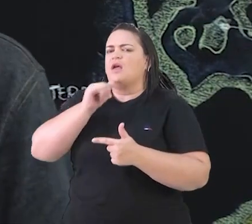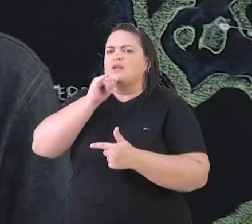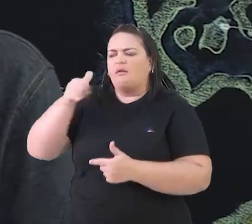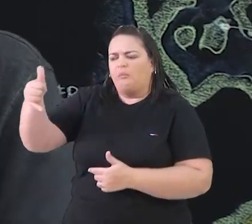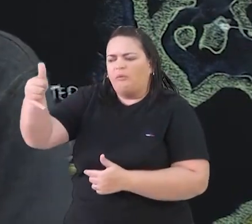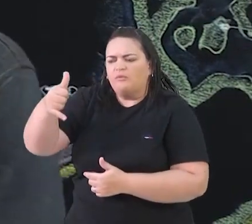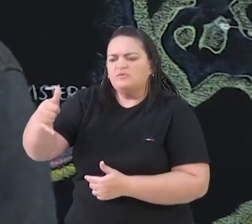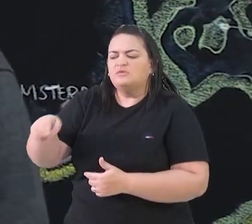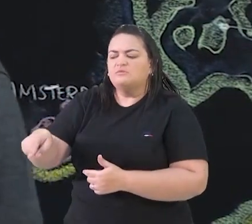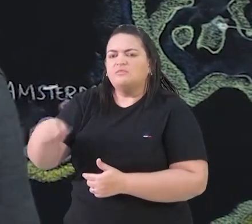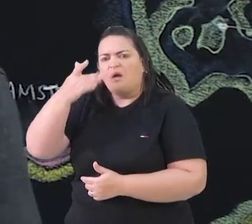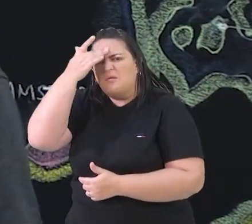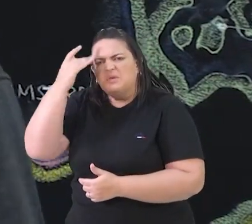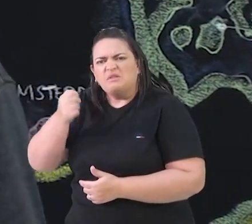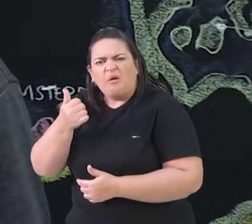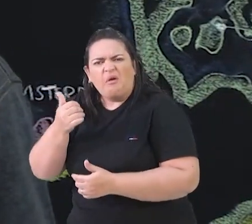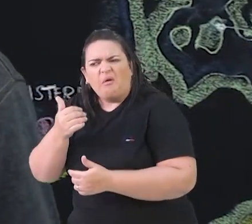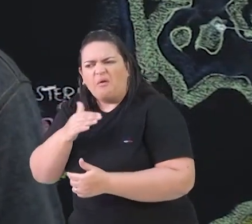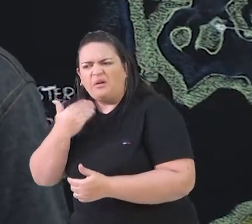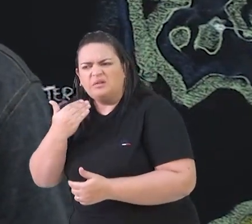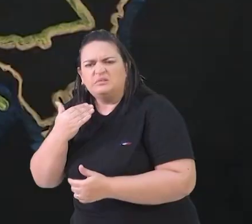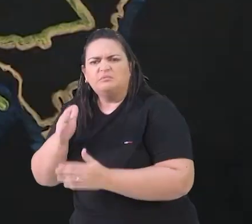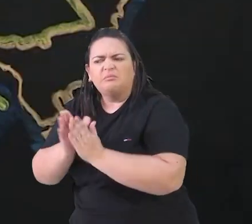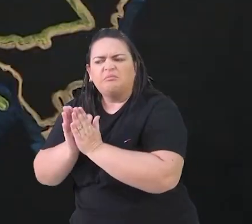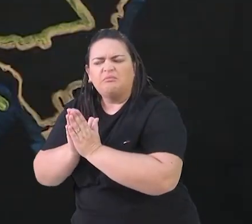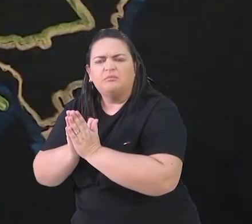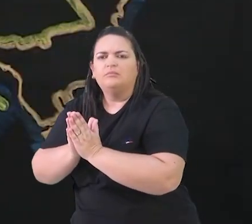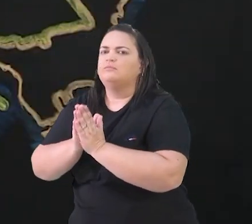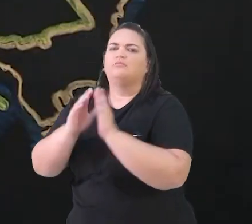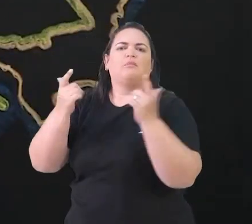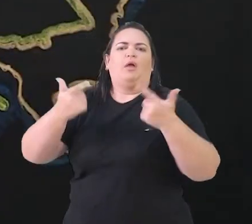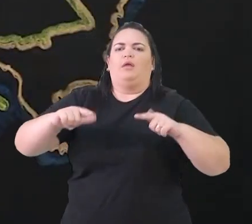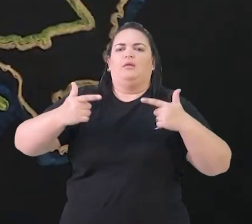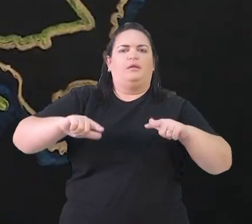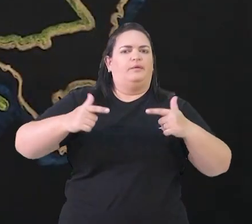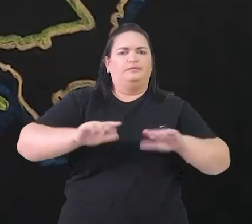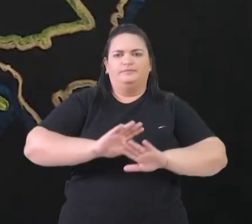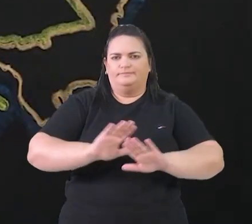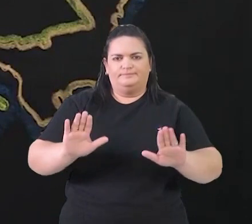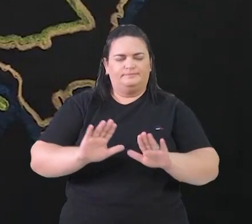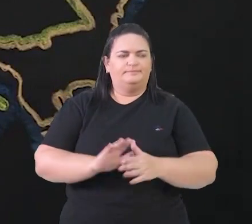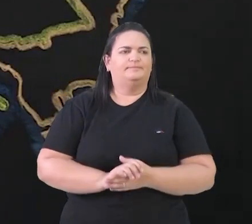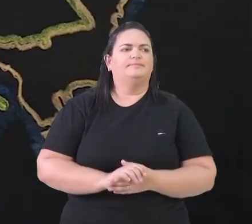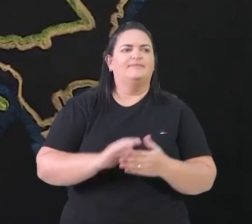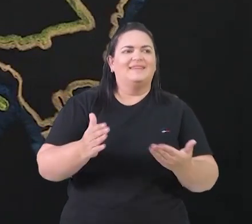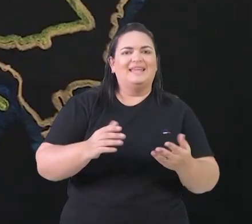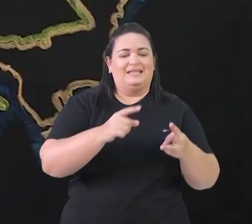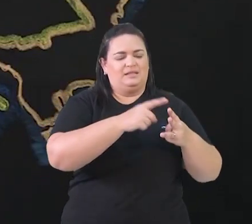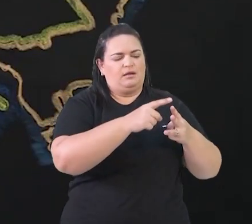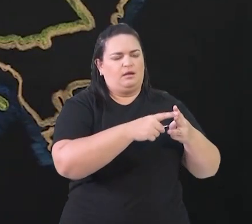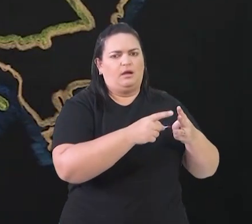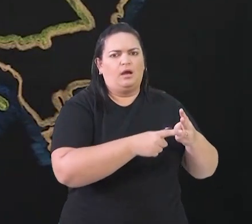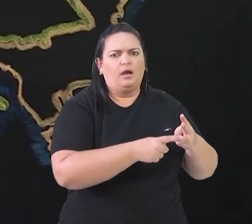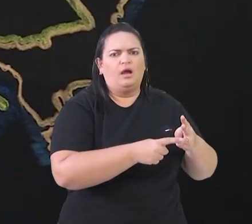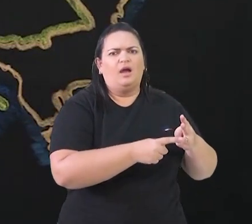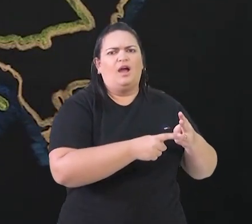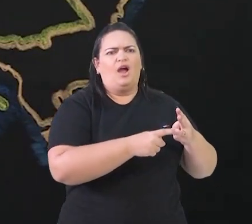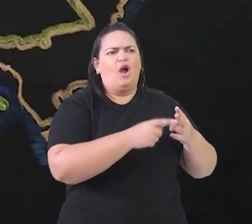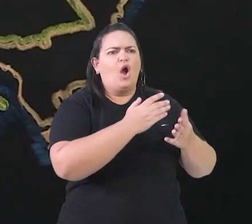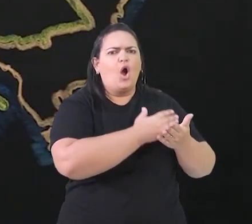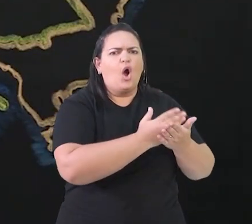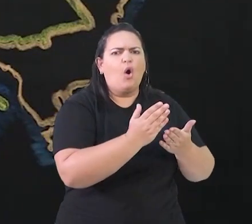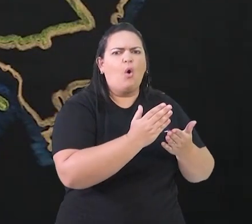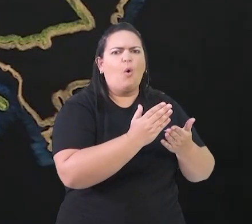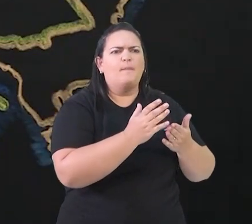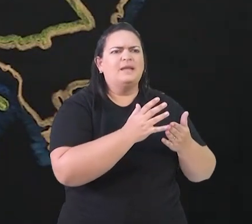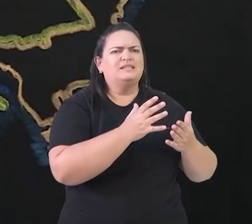que a Igreja Católica cultuava tanto pela Europa. O acontece? O avanço dessas reformas foi visto